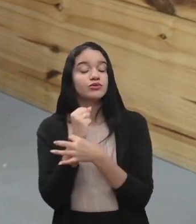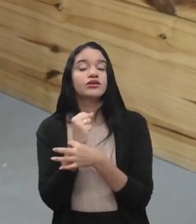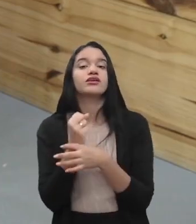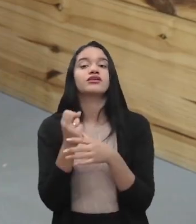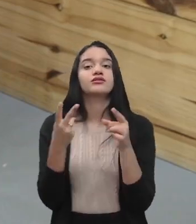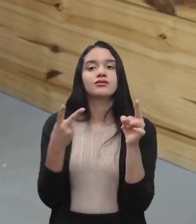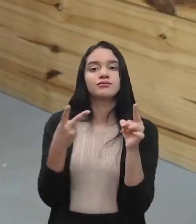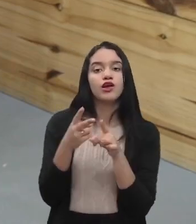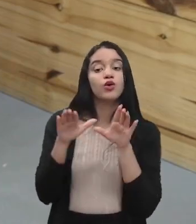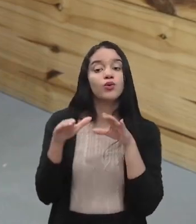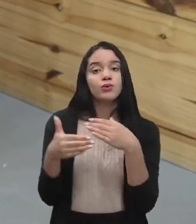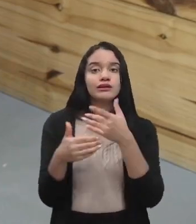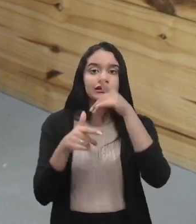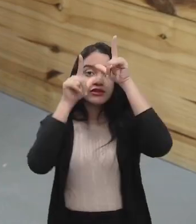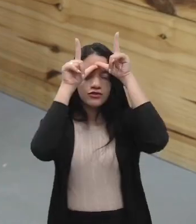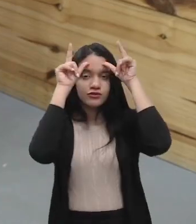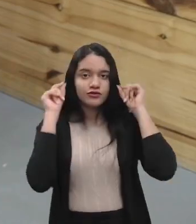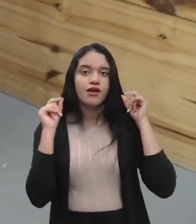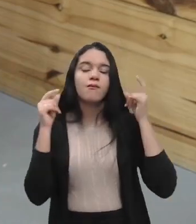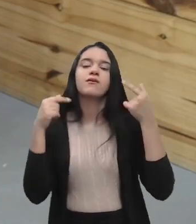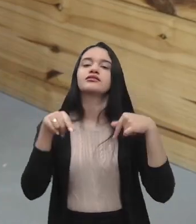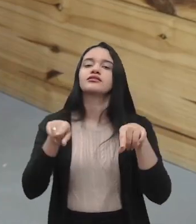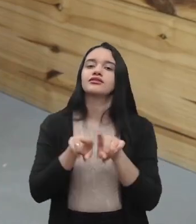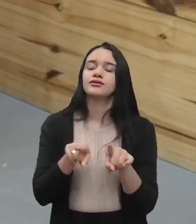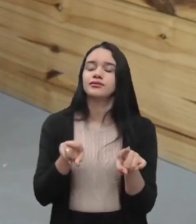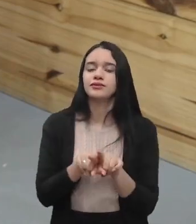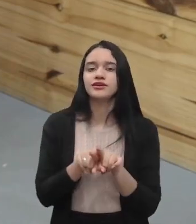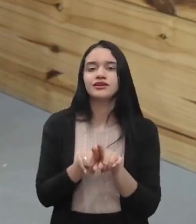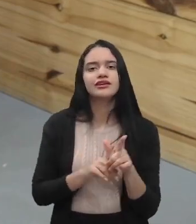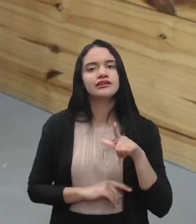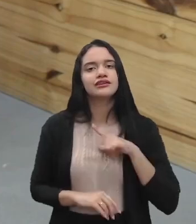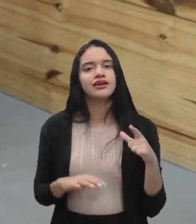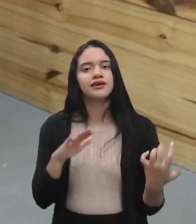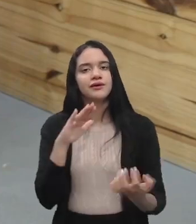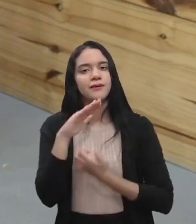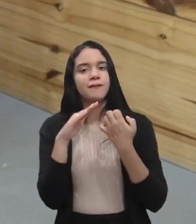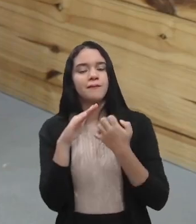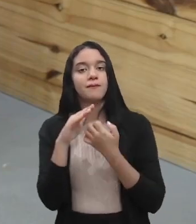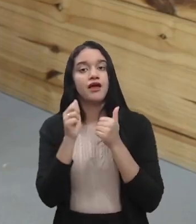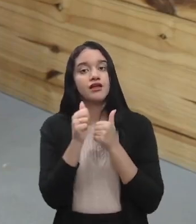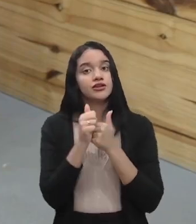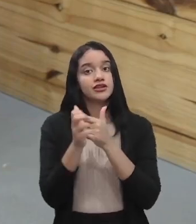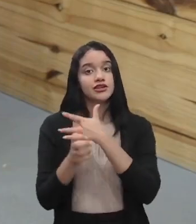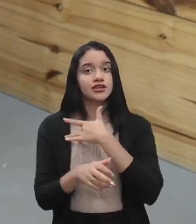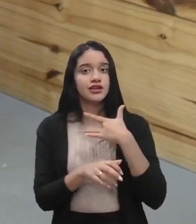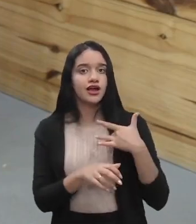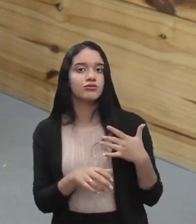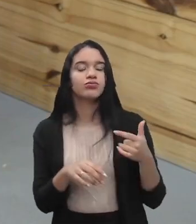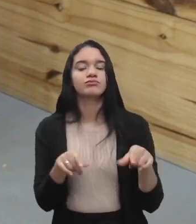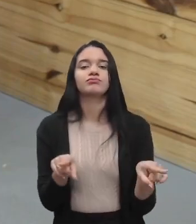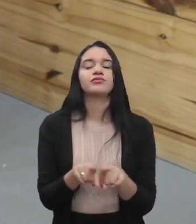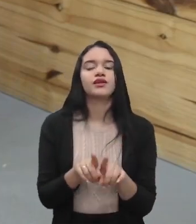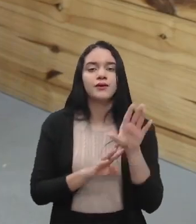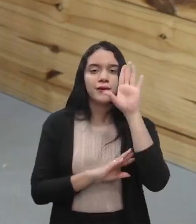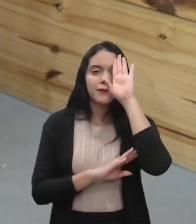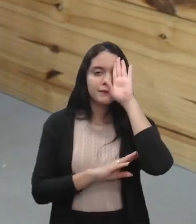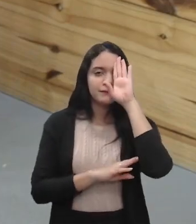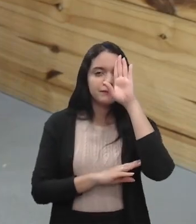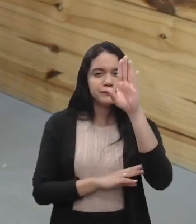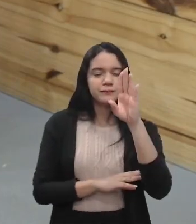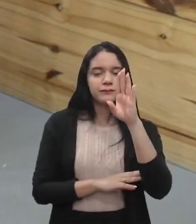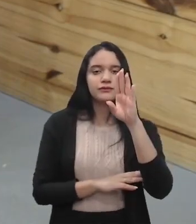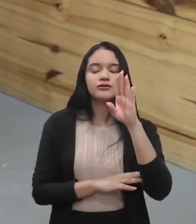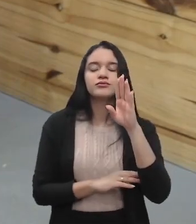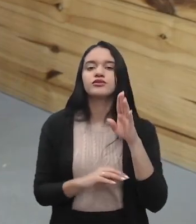porque às vezes tem empresas que fazem um acompanhamento da saúde também, principalmente em relação